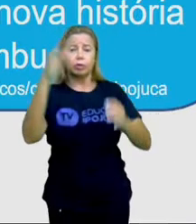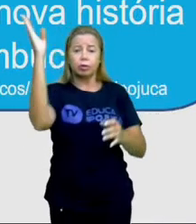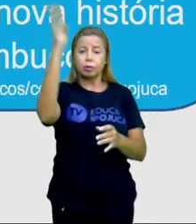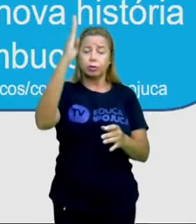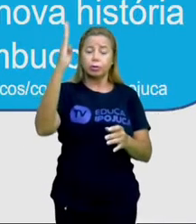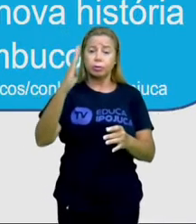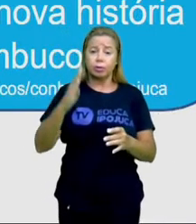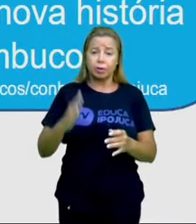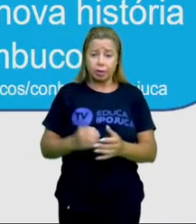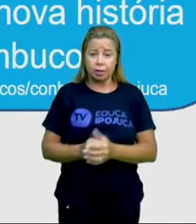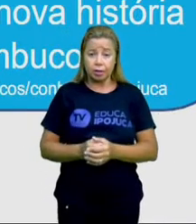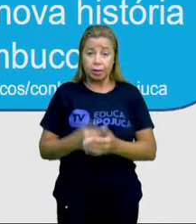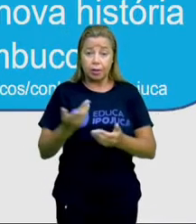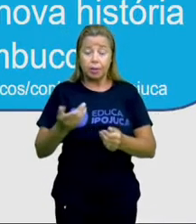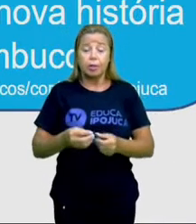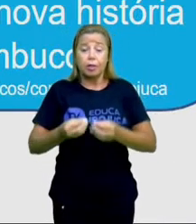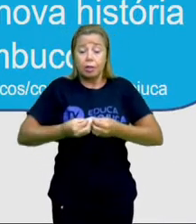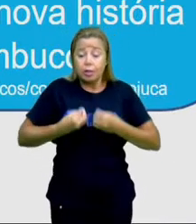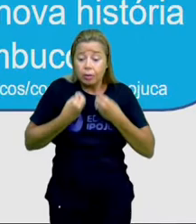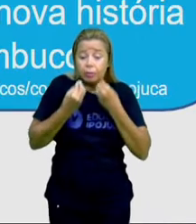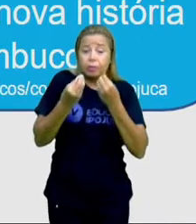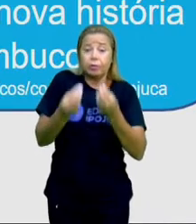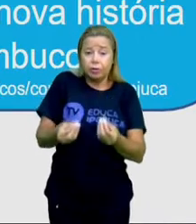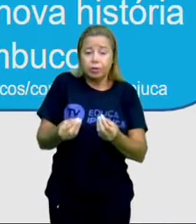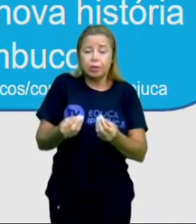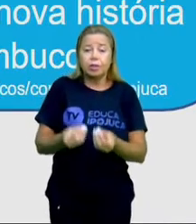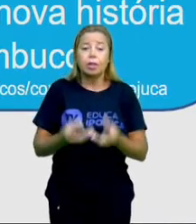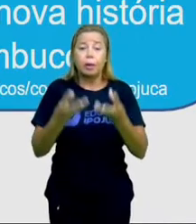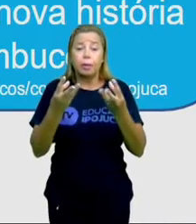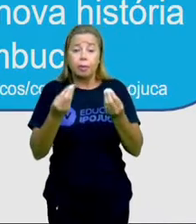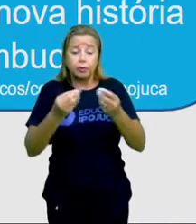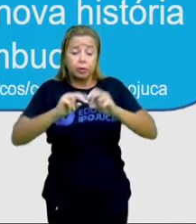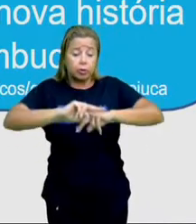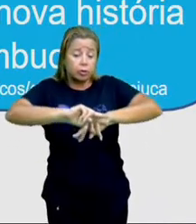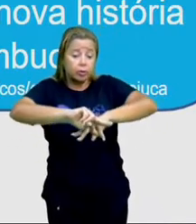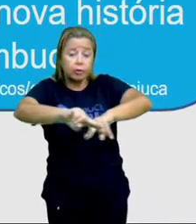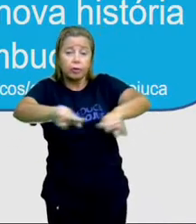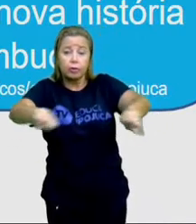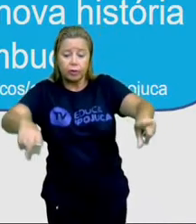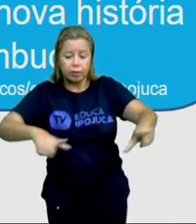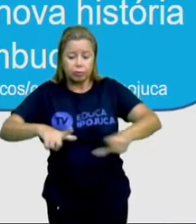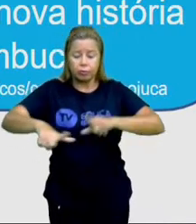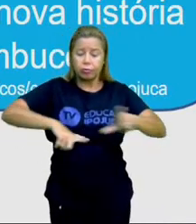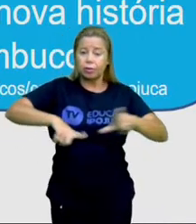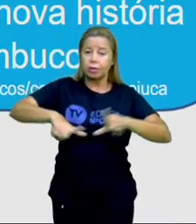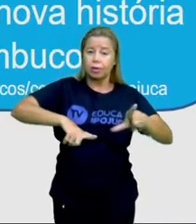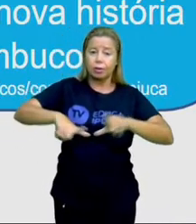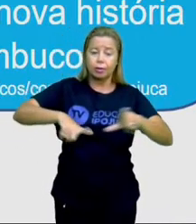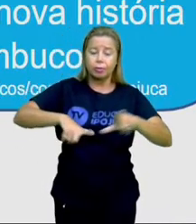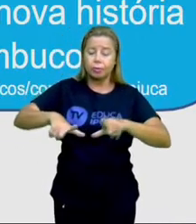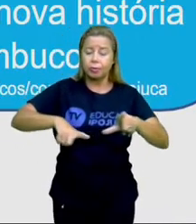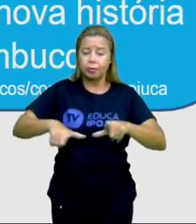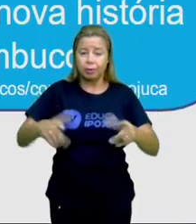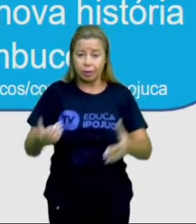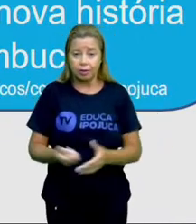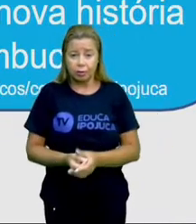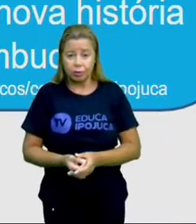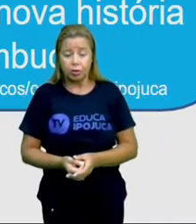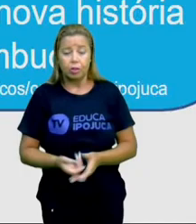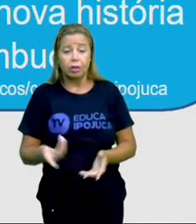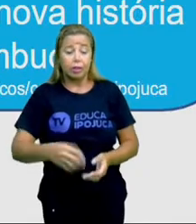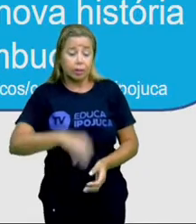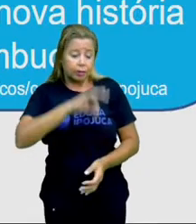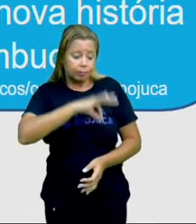oportunidades em diversos setores, atraindo investimentos e gerando renda para os seus trabalhadores, que se